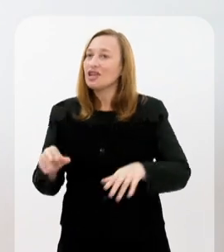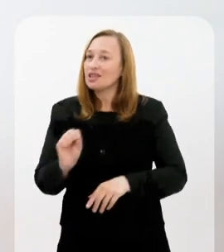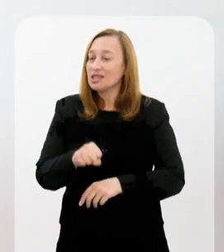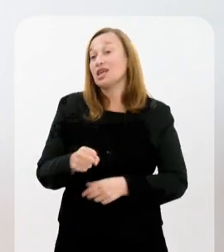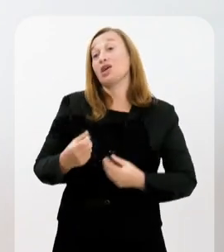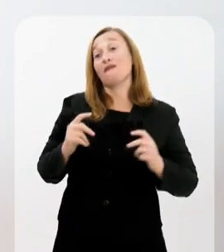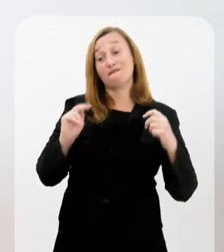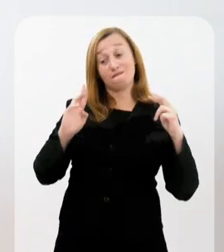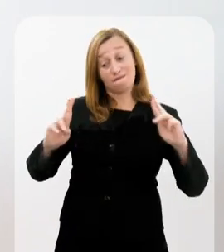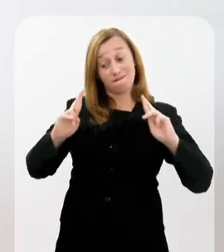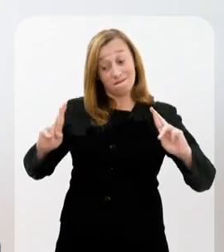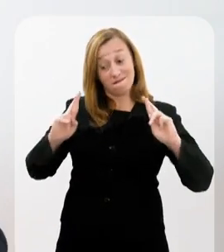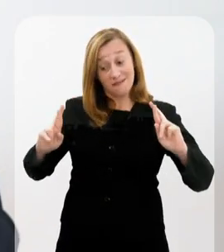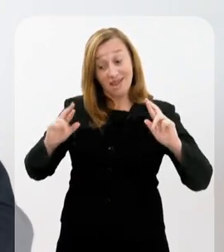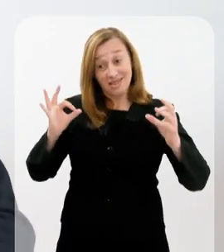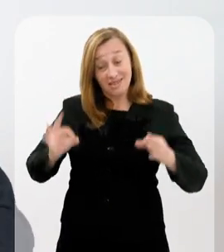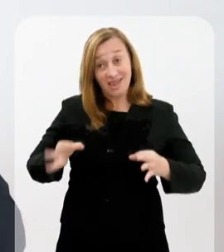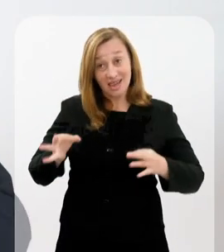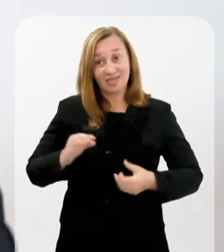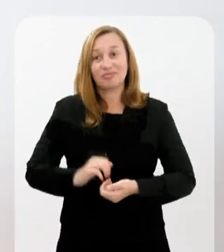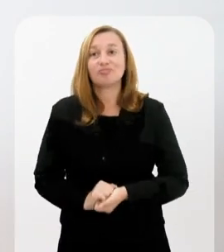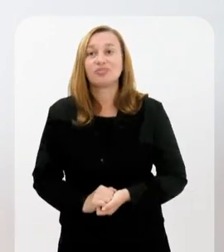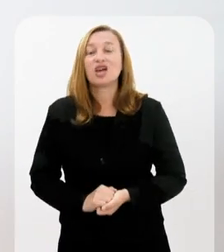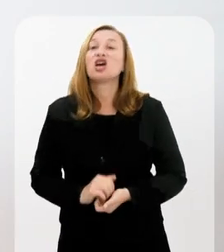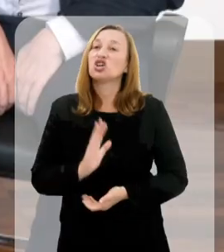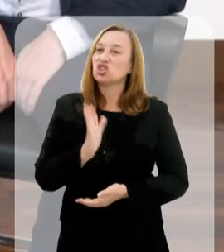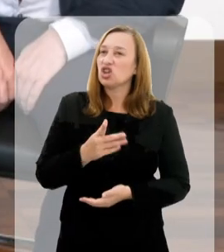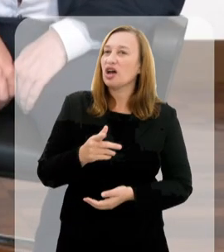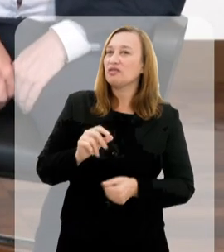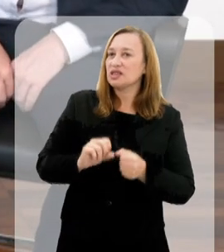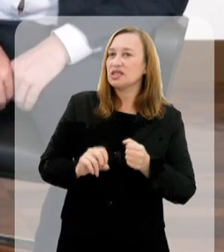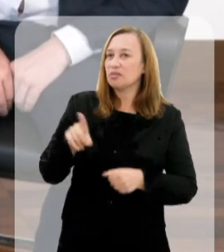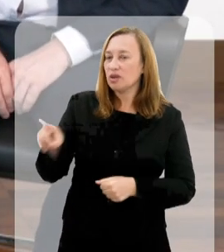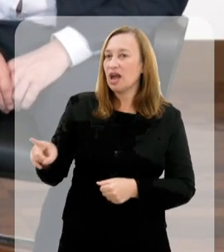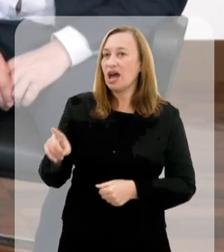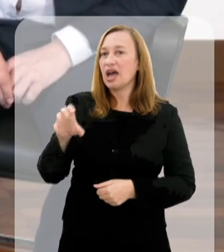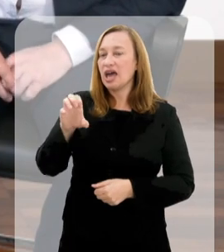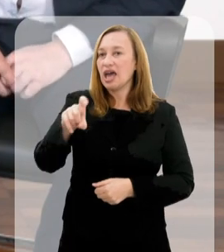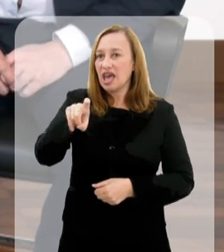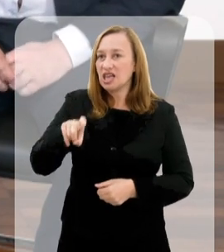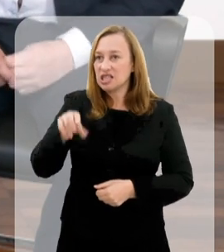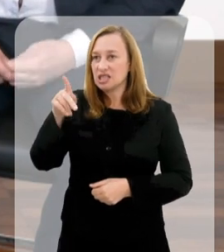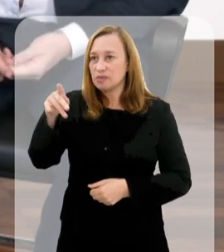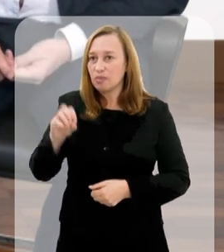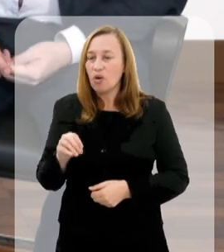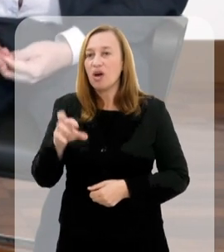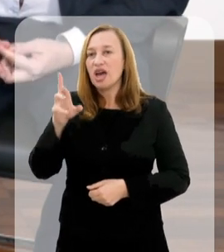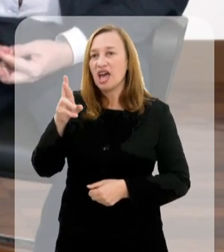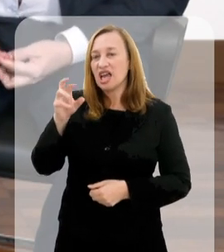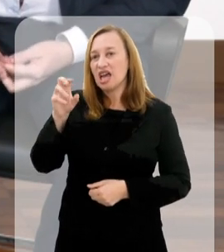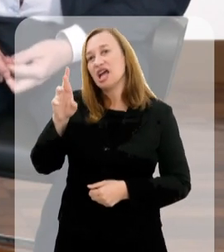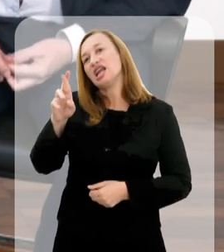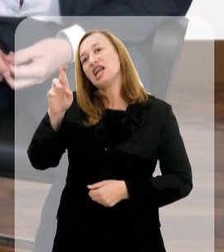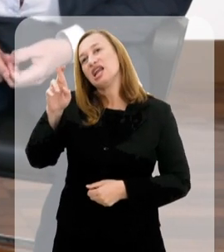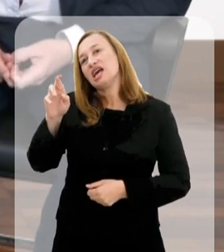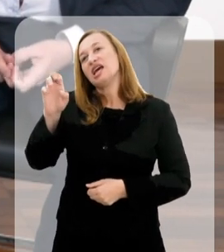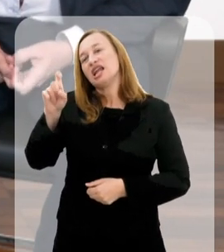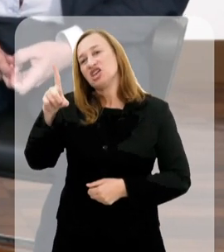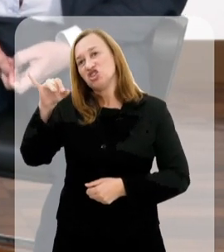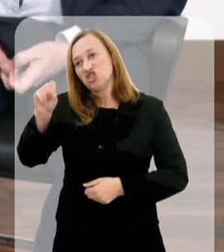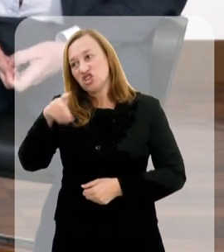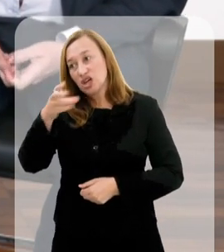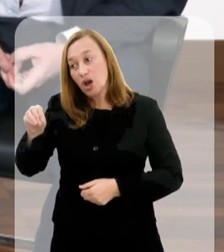vai ser um grande diferencial. Eu espero que dê muito certo e a gente está à disposição para isso. Nós já fizemos uma expo-religião ali. É